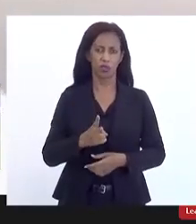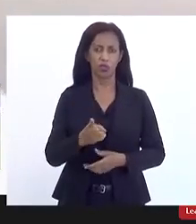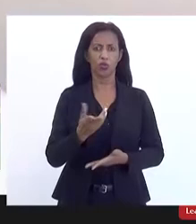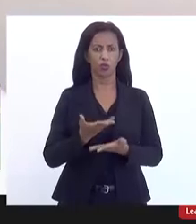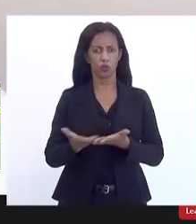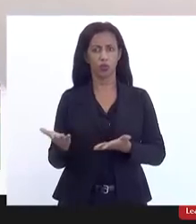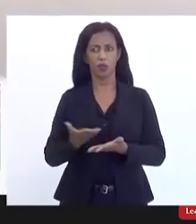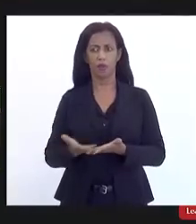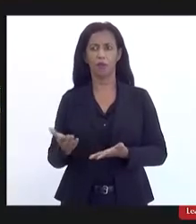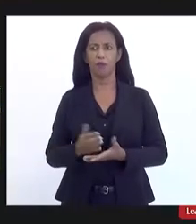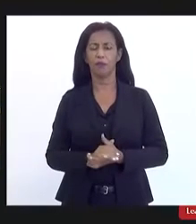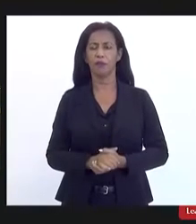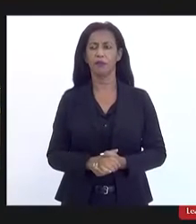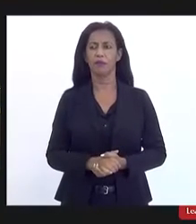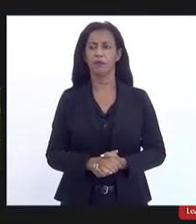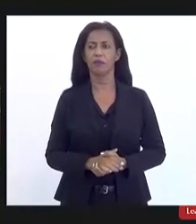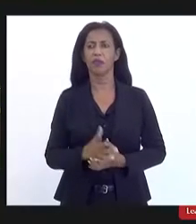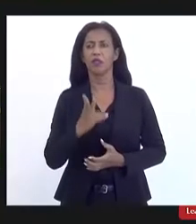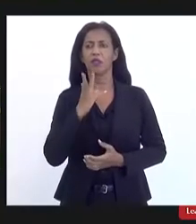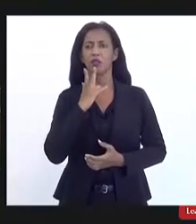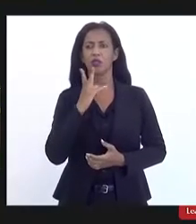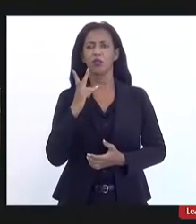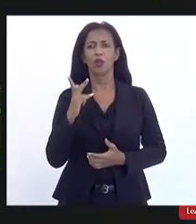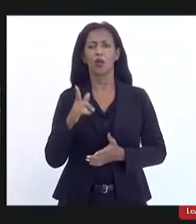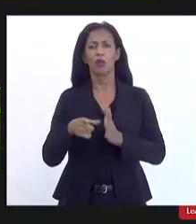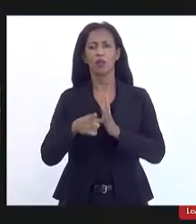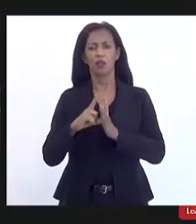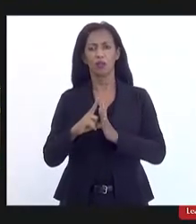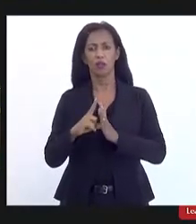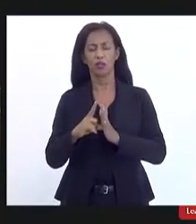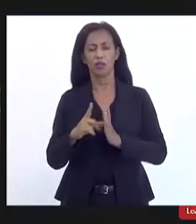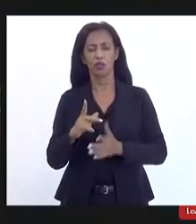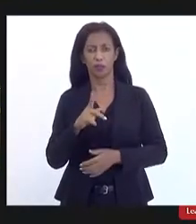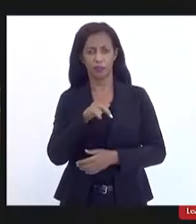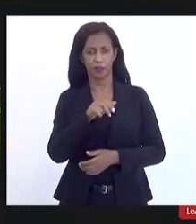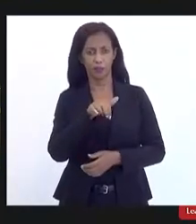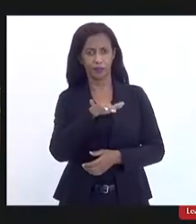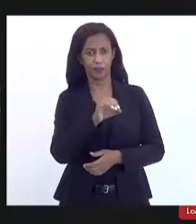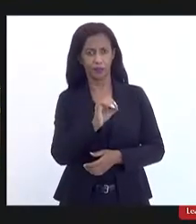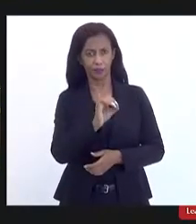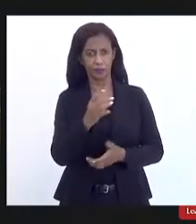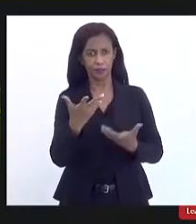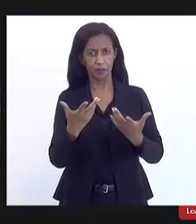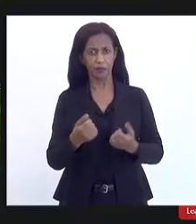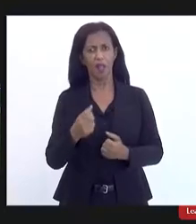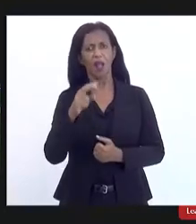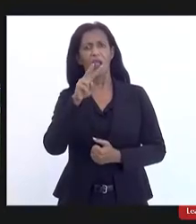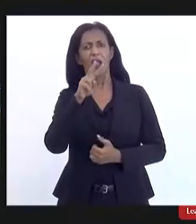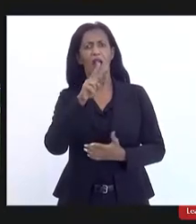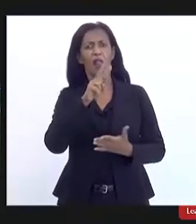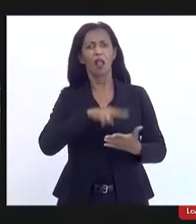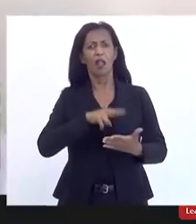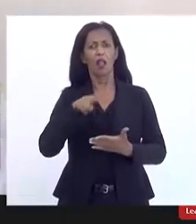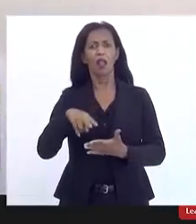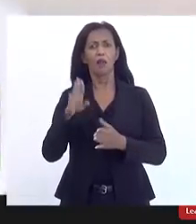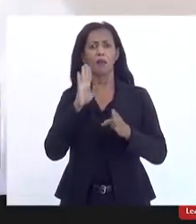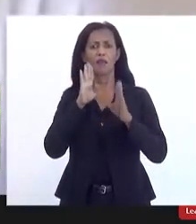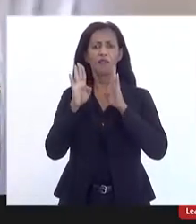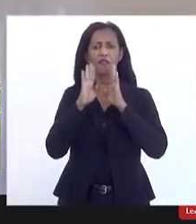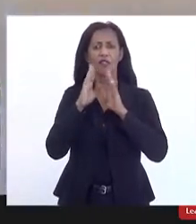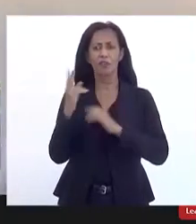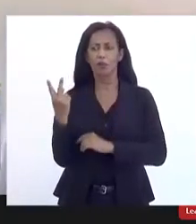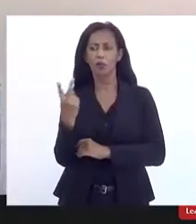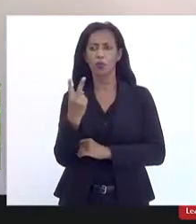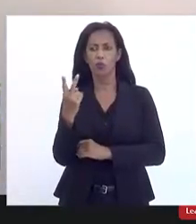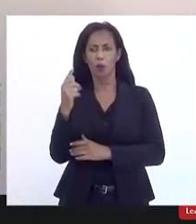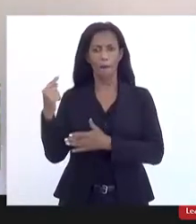encaminhamentos eu queria só antes de passar Paulo se me permite aqui rapidinho ler dois comentários do Facebook para a gente ter um